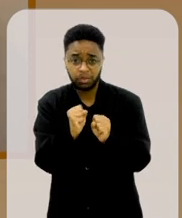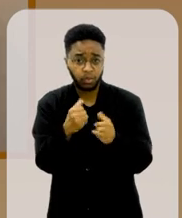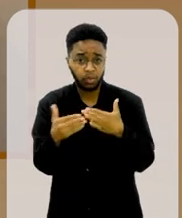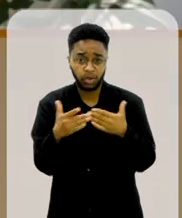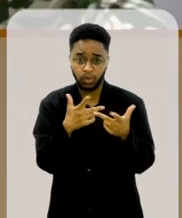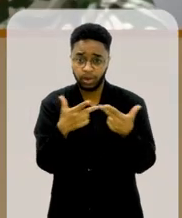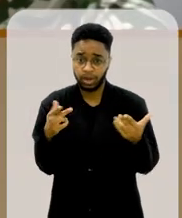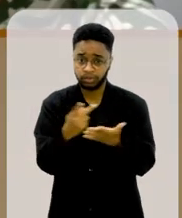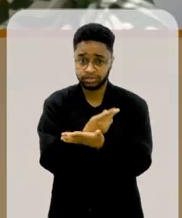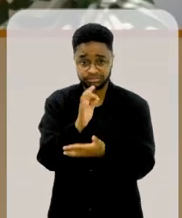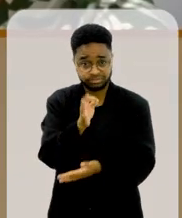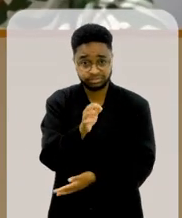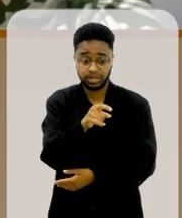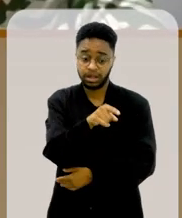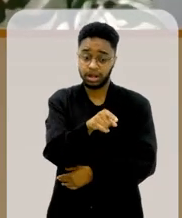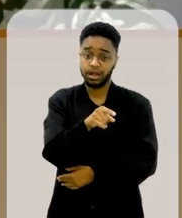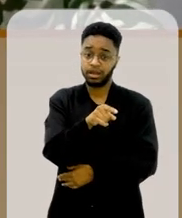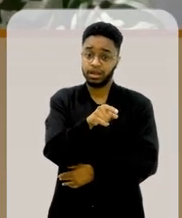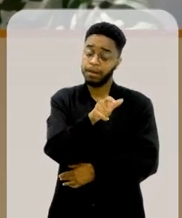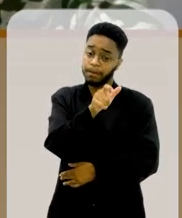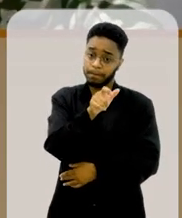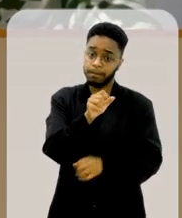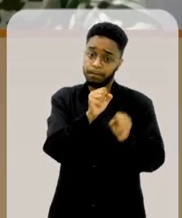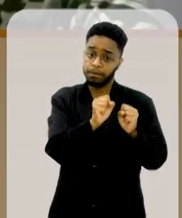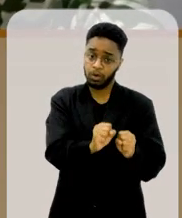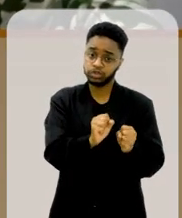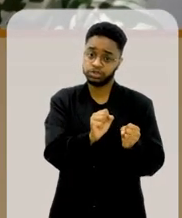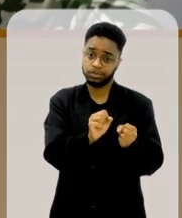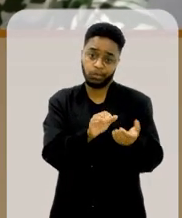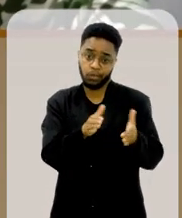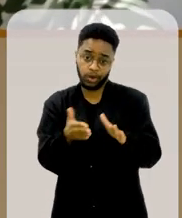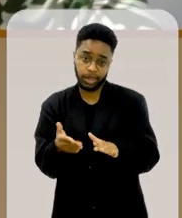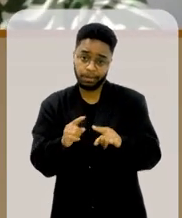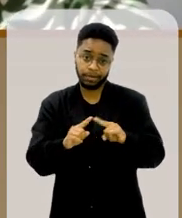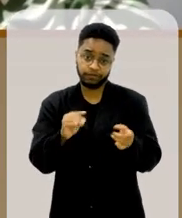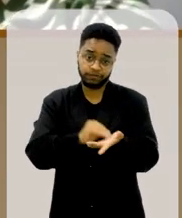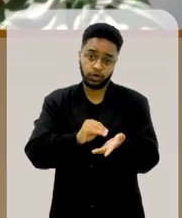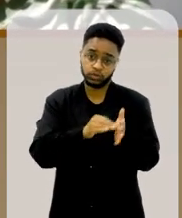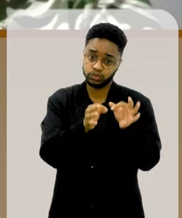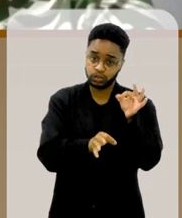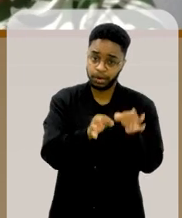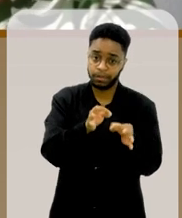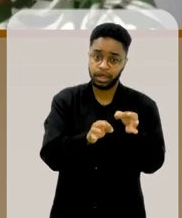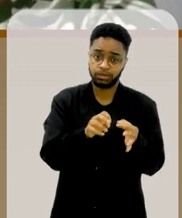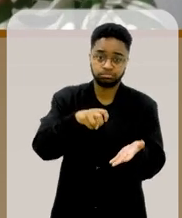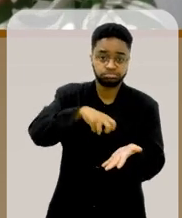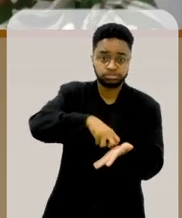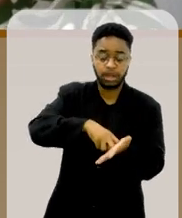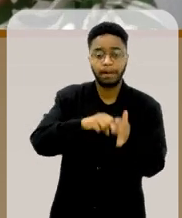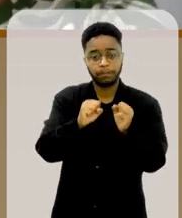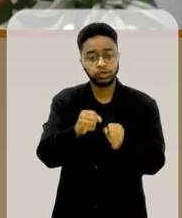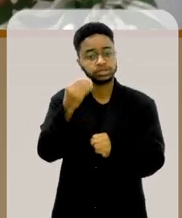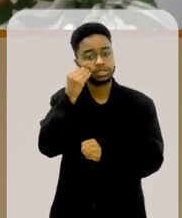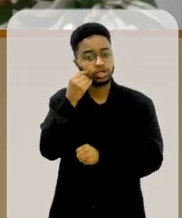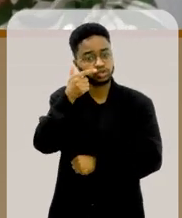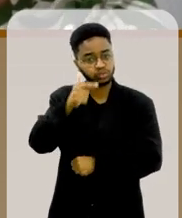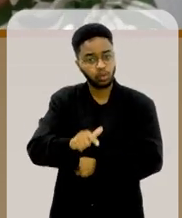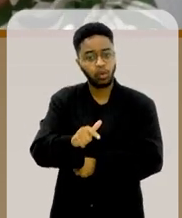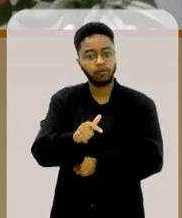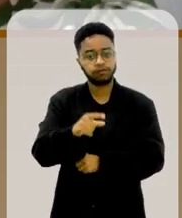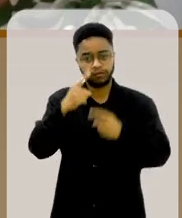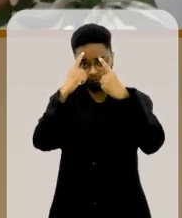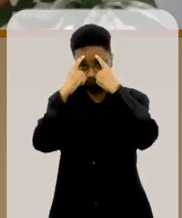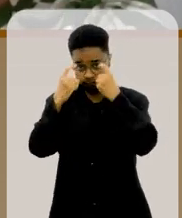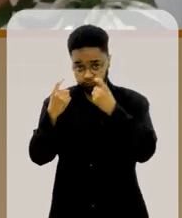acontecer, né? Tudo e muita coisa. morrer sem ser julgada. Pode tentar uma nova violência.